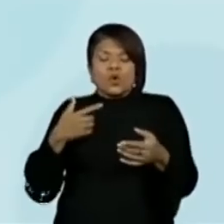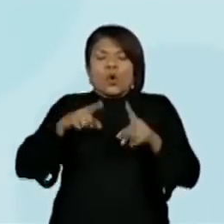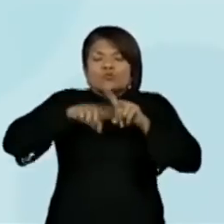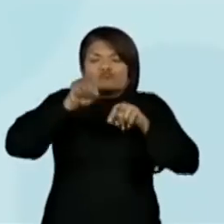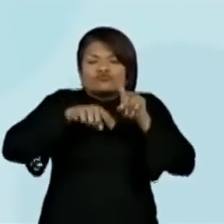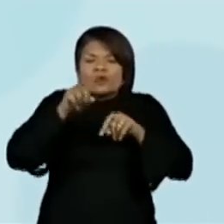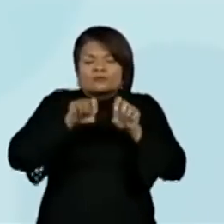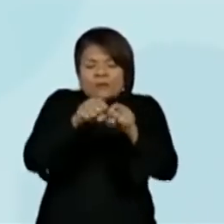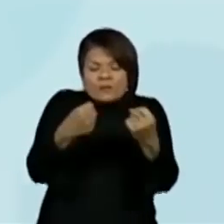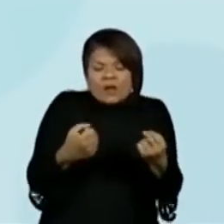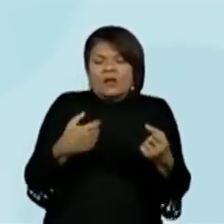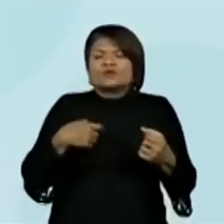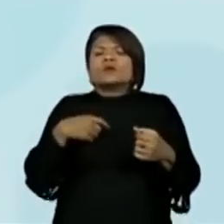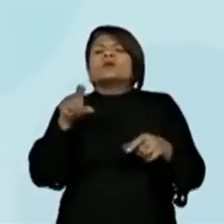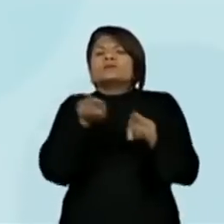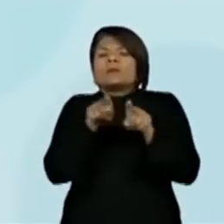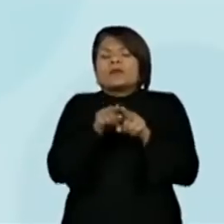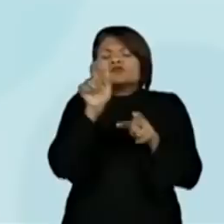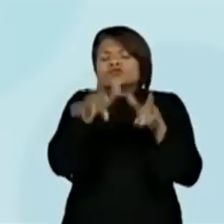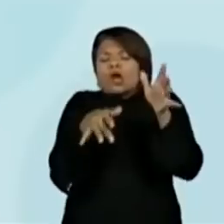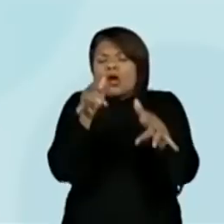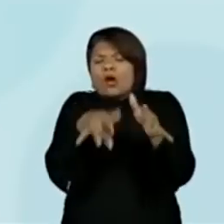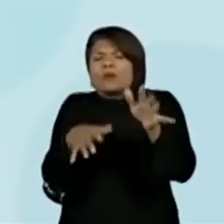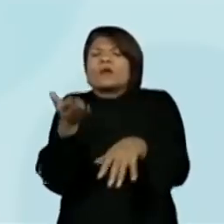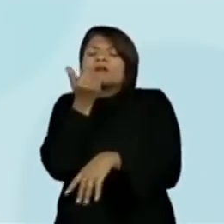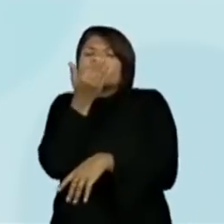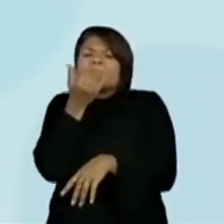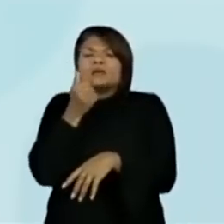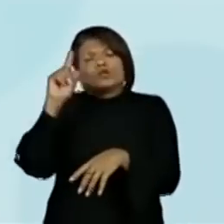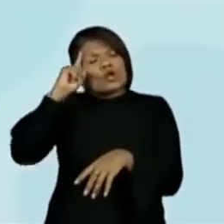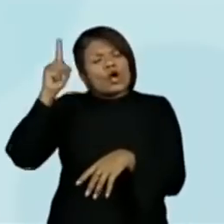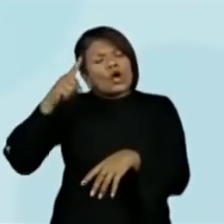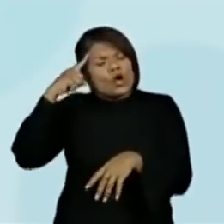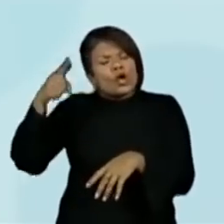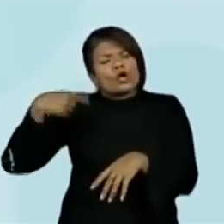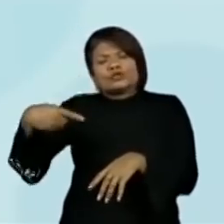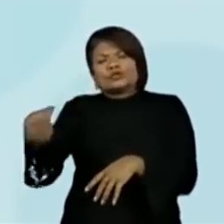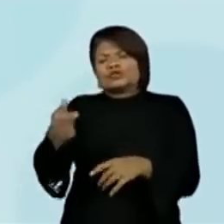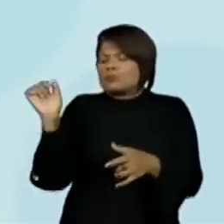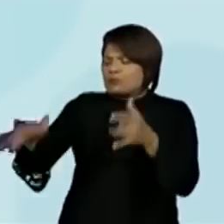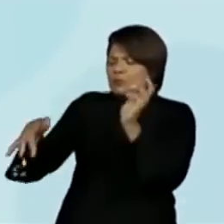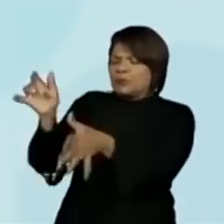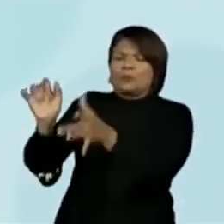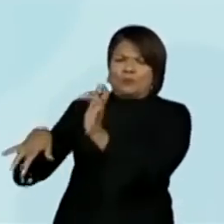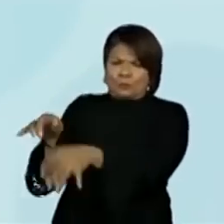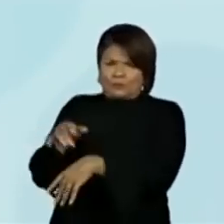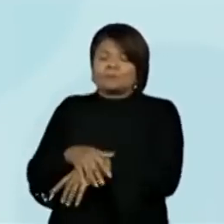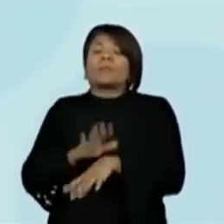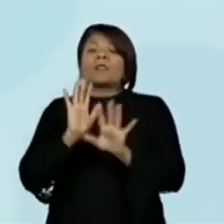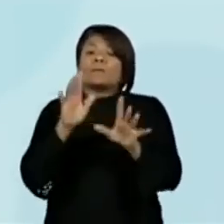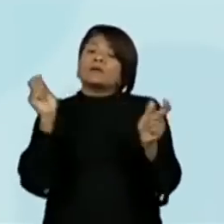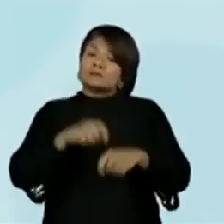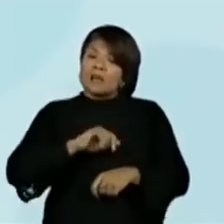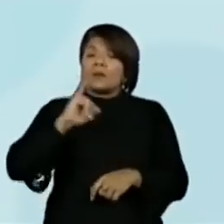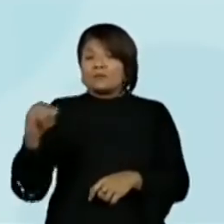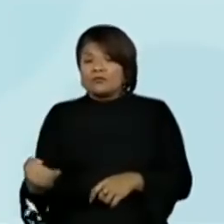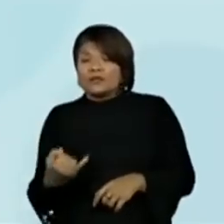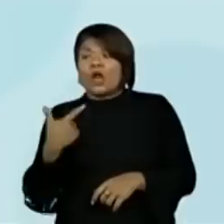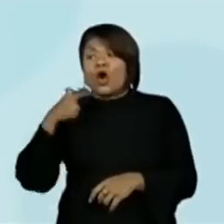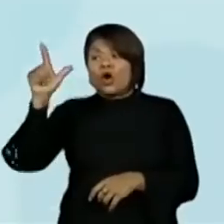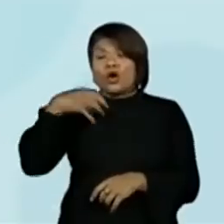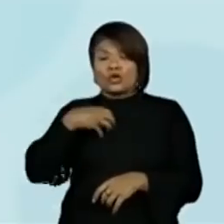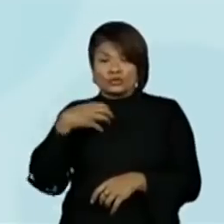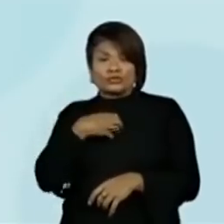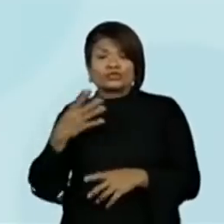e resíduos de alimentos são exemplos de resíduos que descartamos todos os dias, mas que ainda podem ser aproveitados de diversas formas